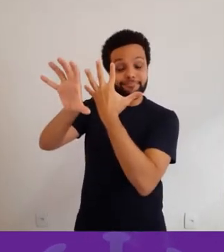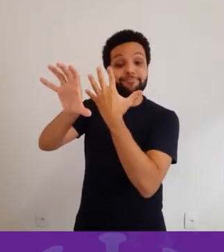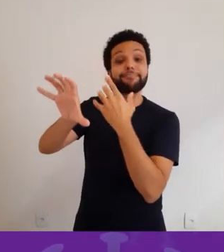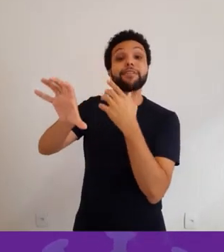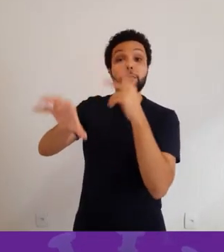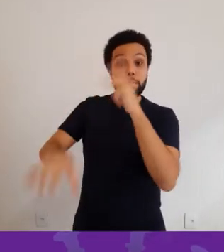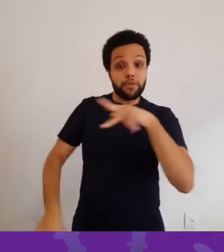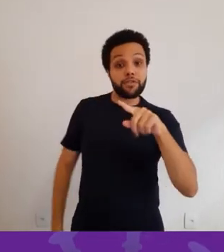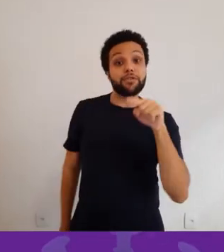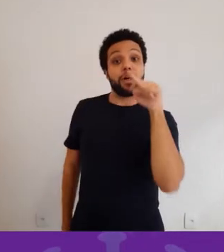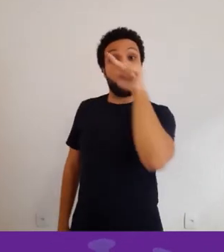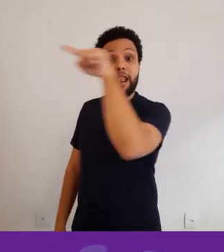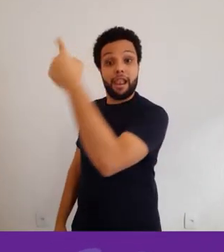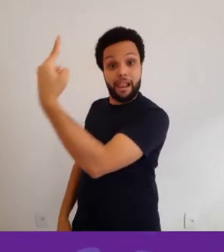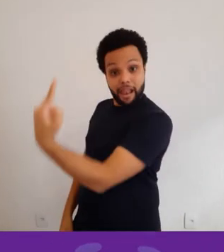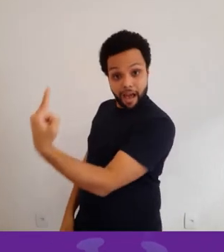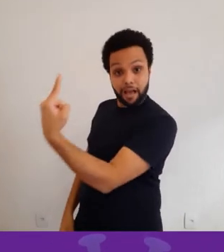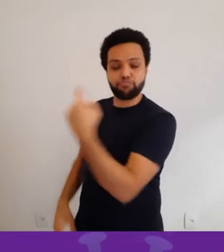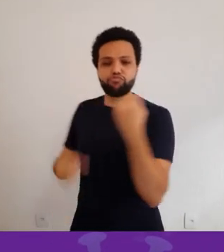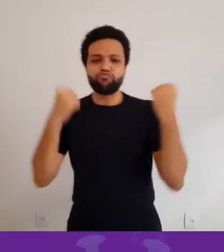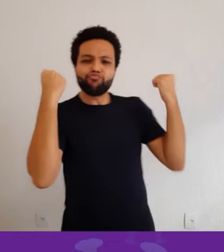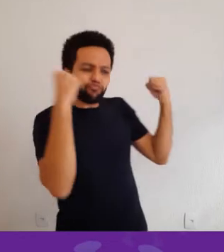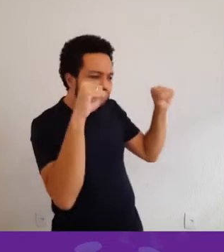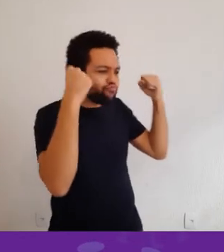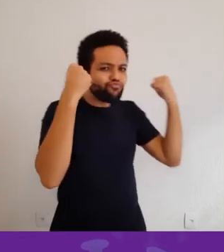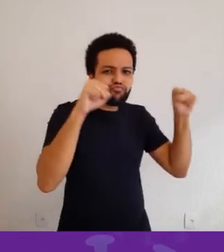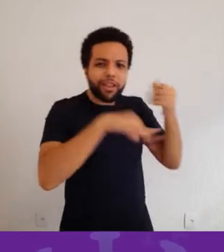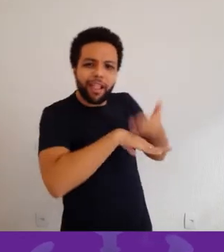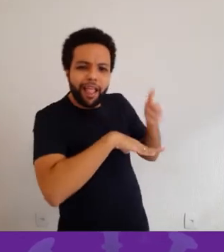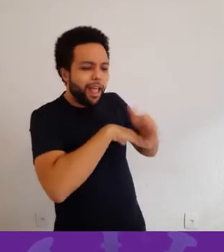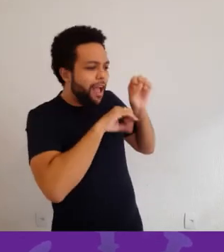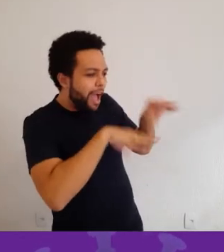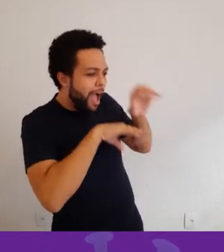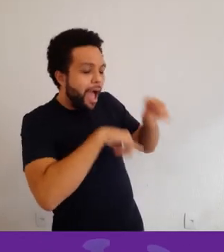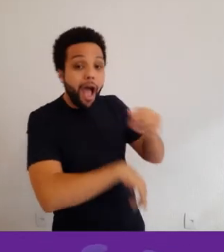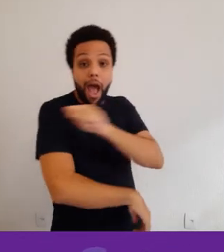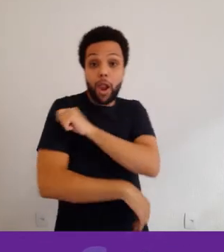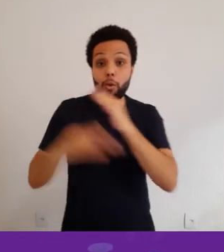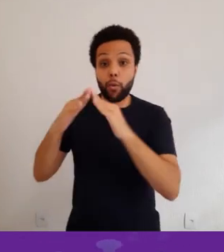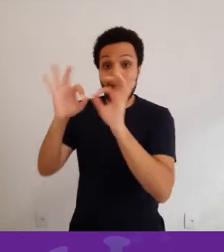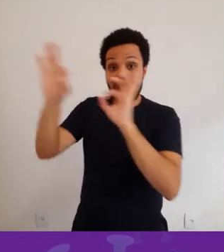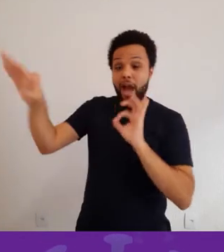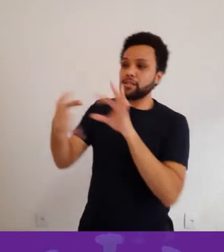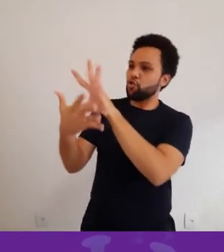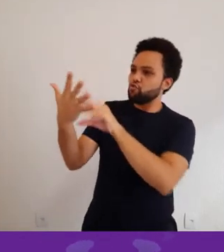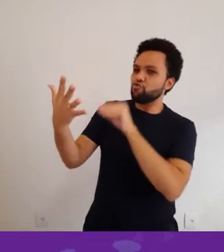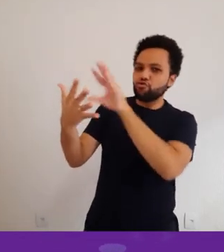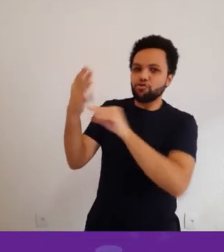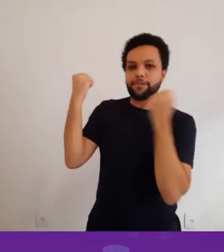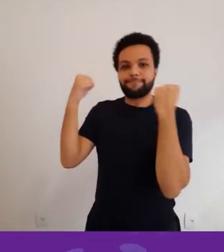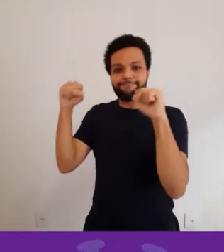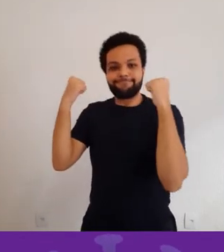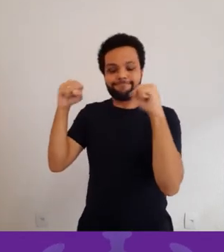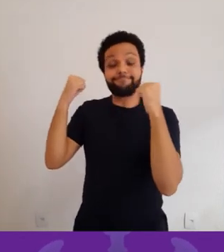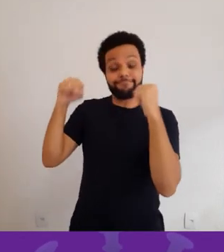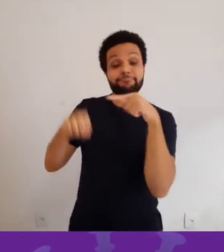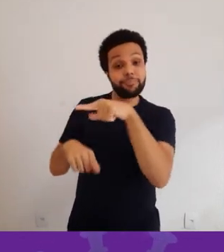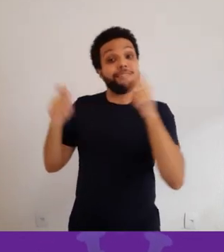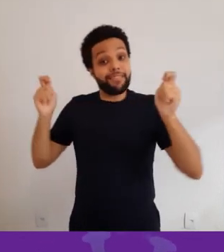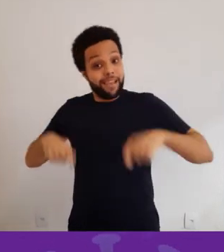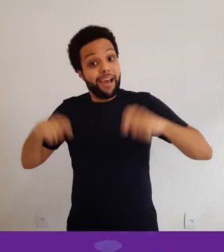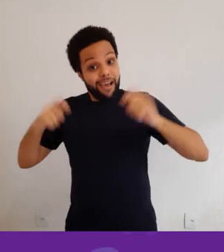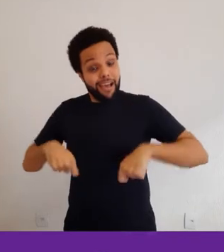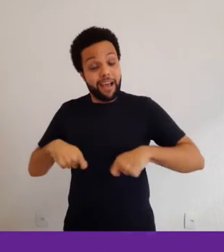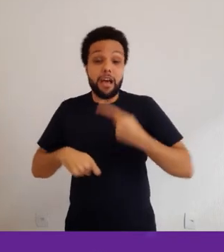online, que faz comunicação ao vivo, via internet, para oferecer instruções de atividade física ao vivo.